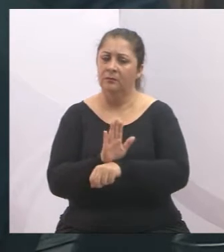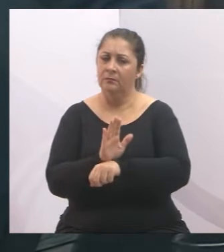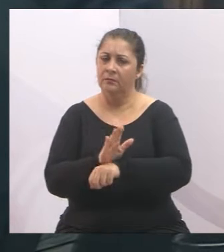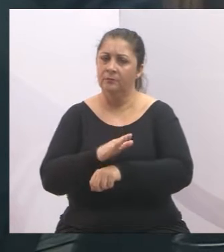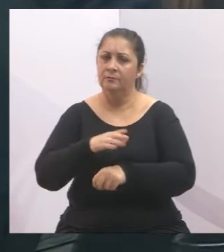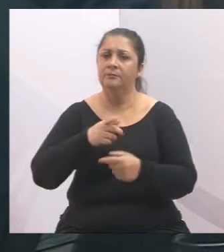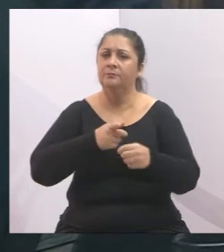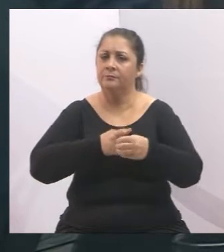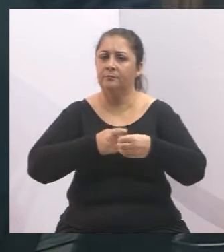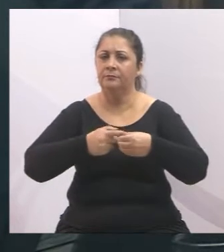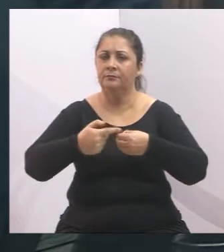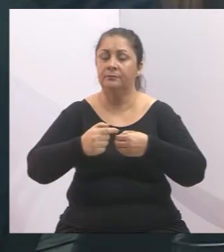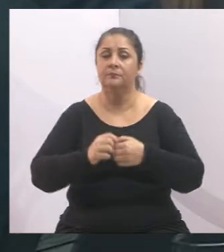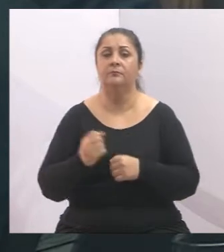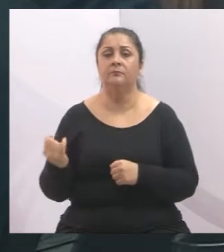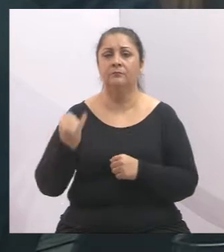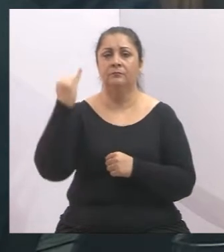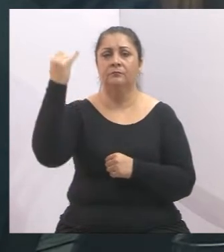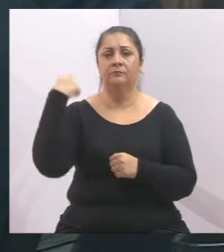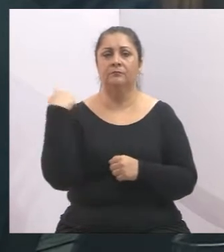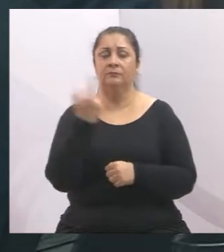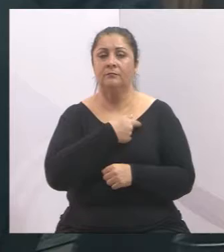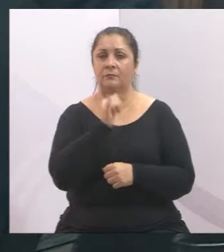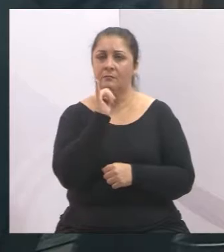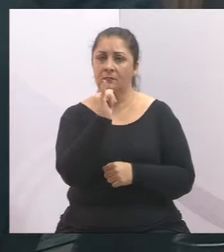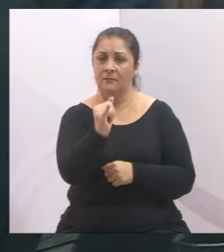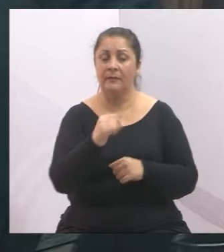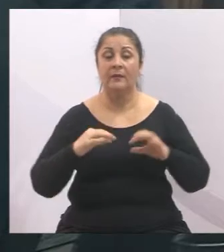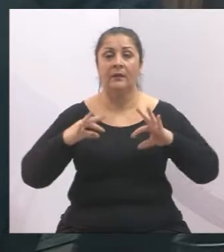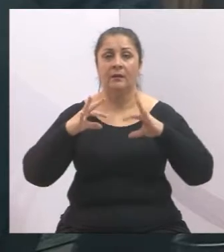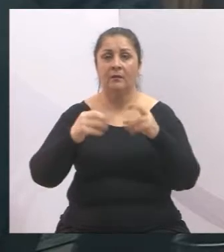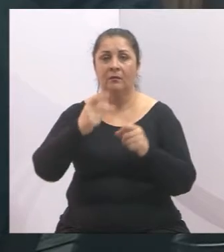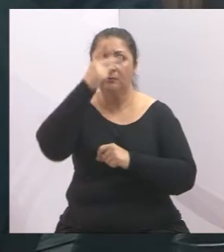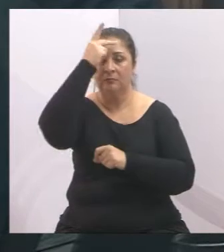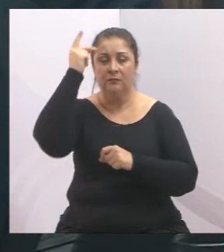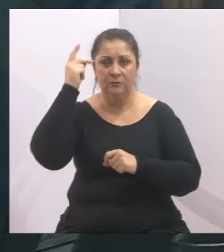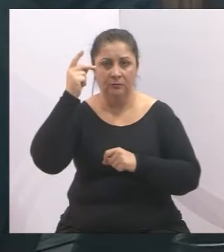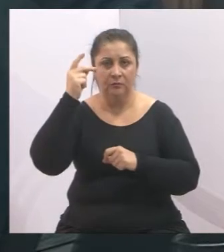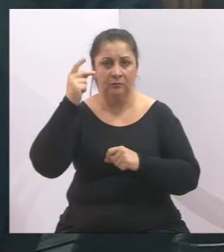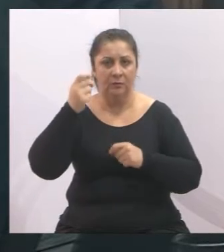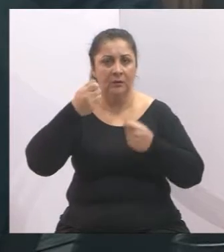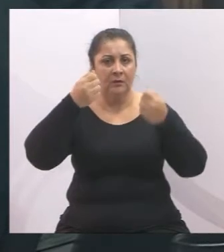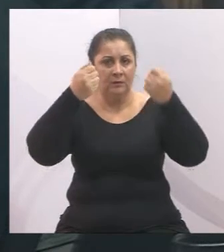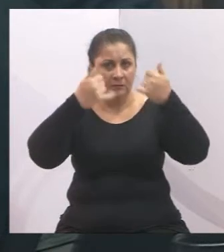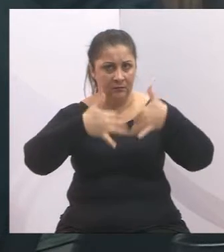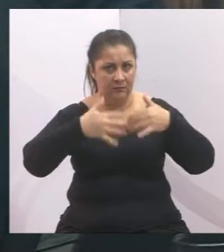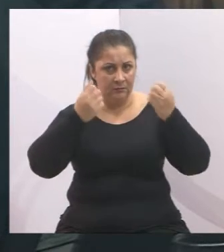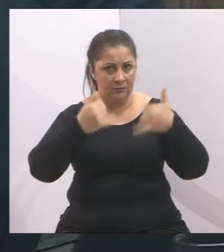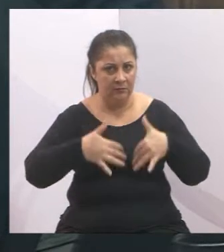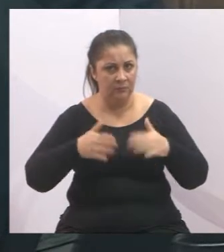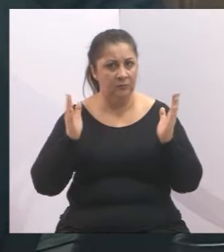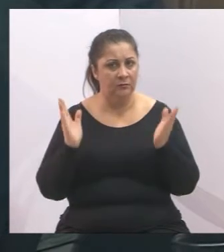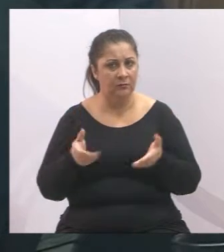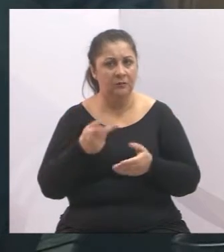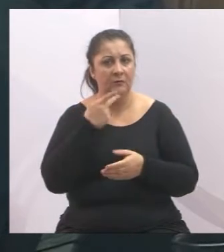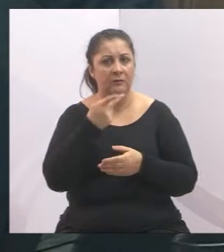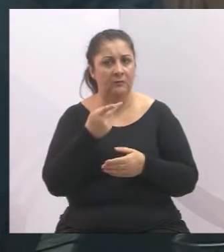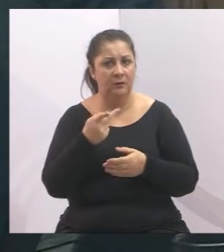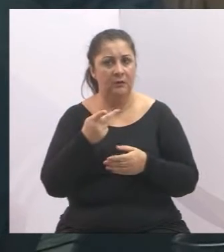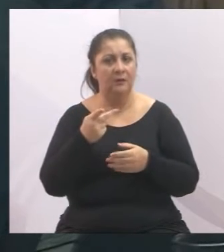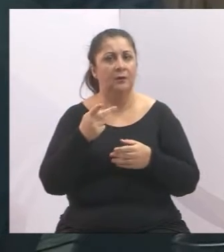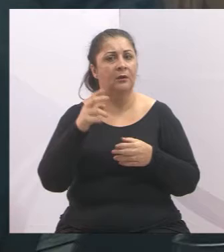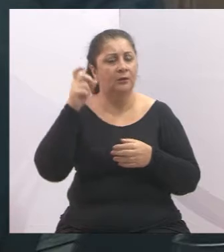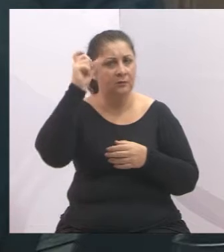o que é importante a gente dizer é que todas as pessoas ouvidas aqui falaram dessa dificuldade da fiscalização do